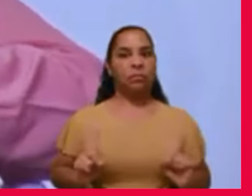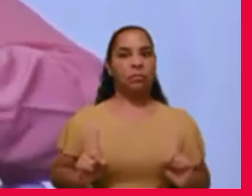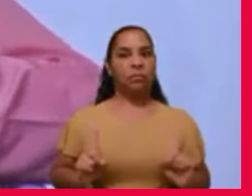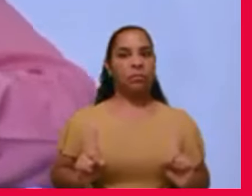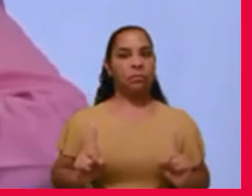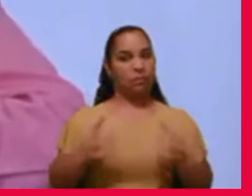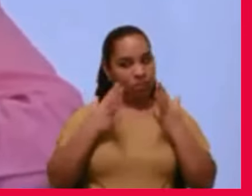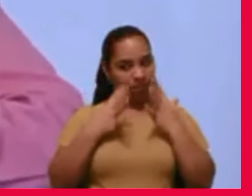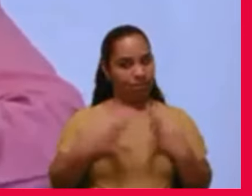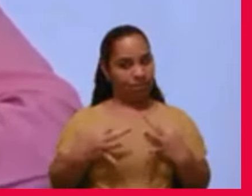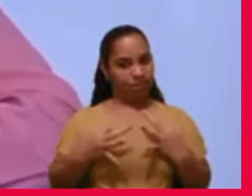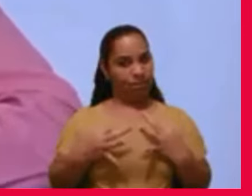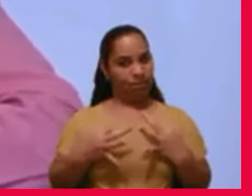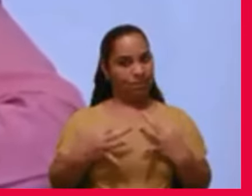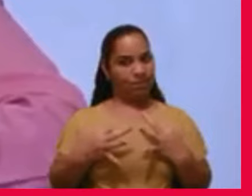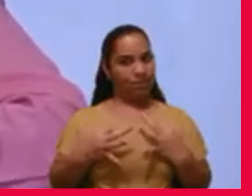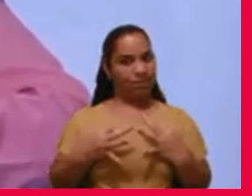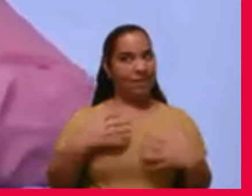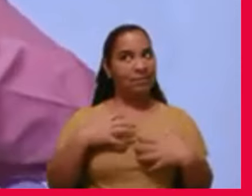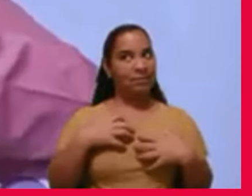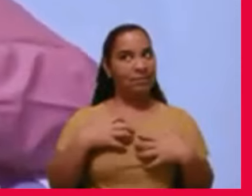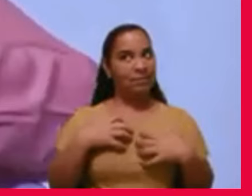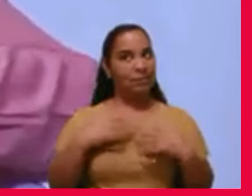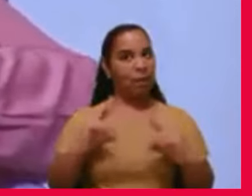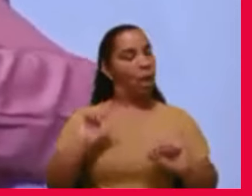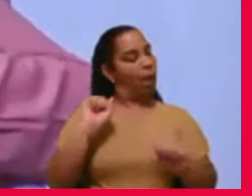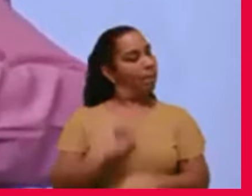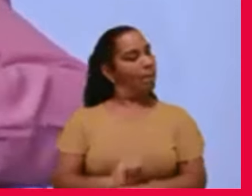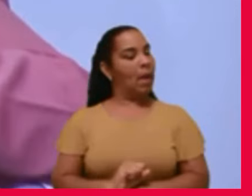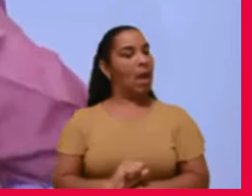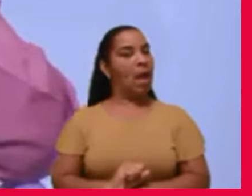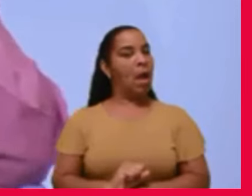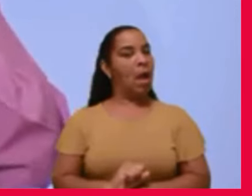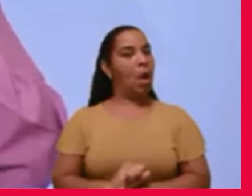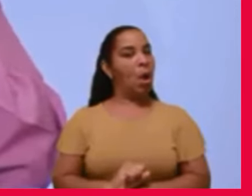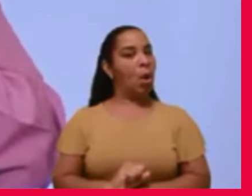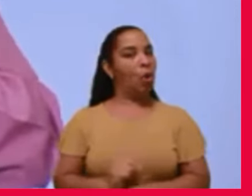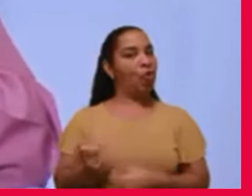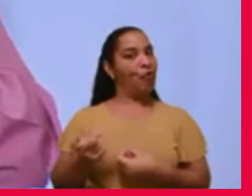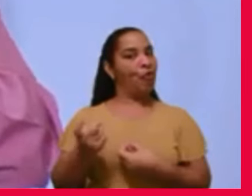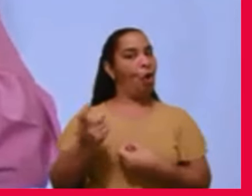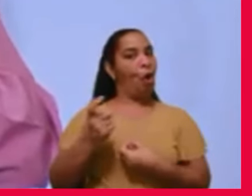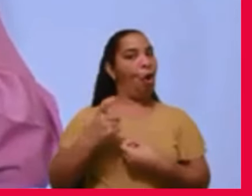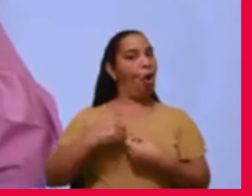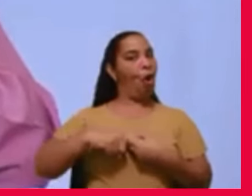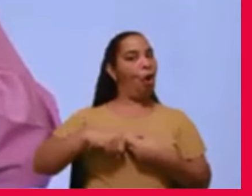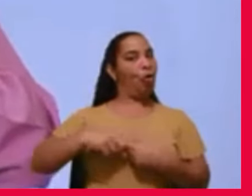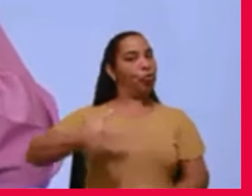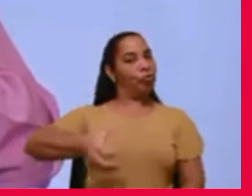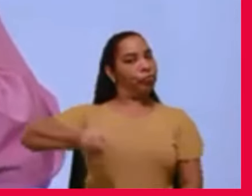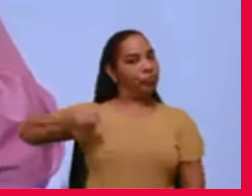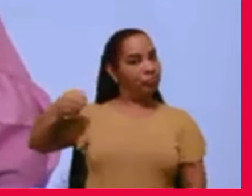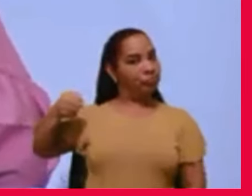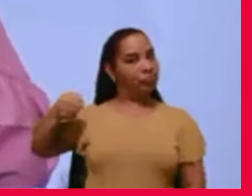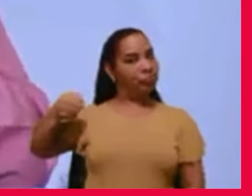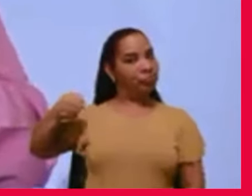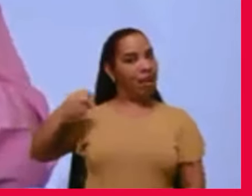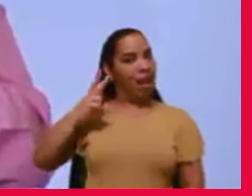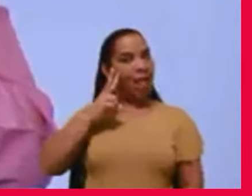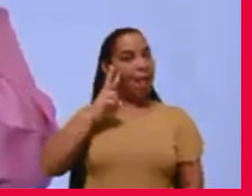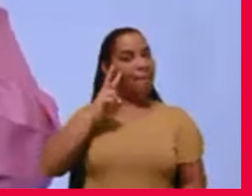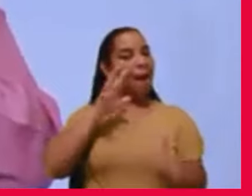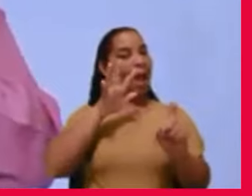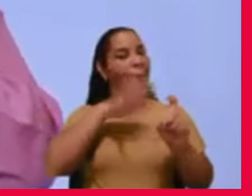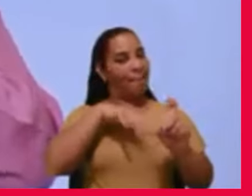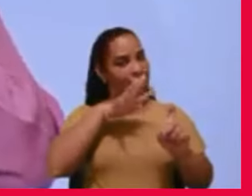conta que estou sendo levado, eu dou uma parada, e aí volto atrás, e em vez de narciso, eu me torno